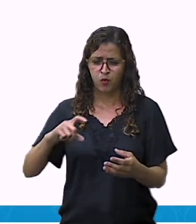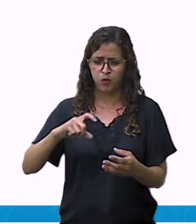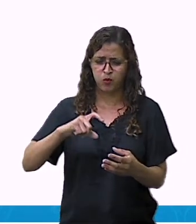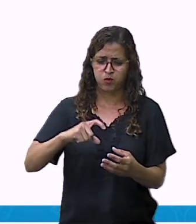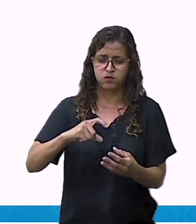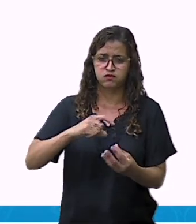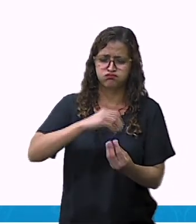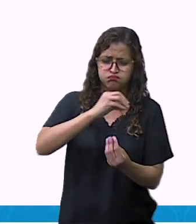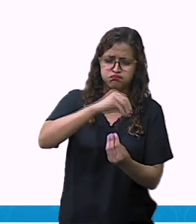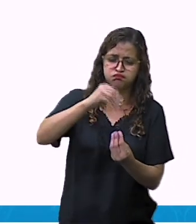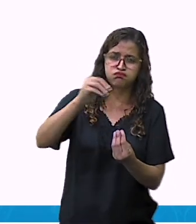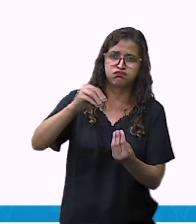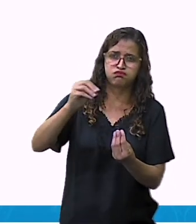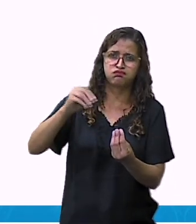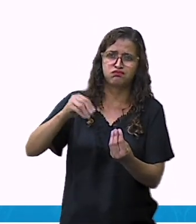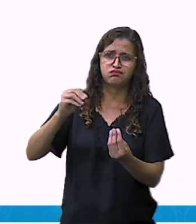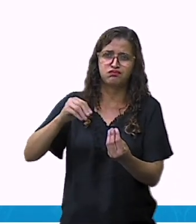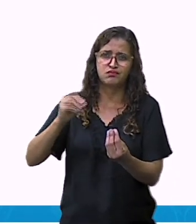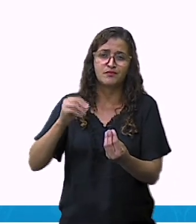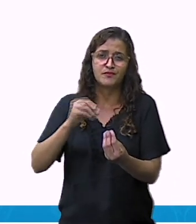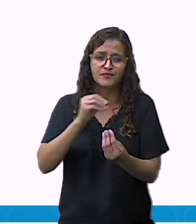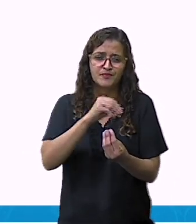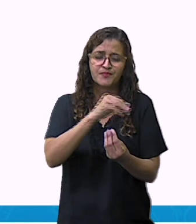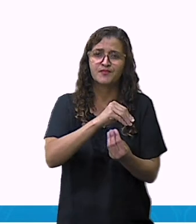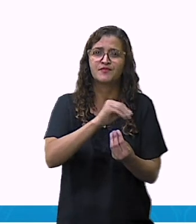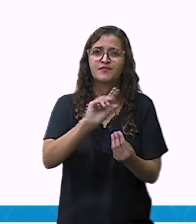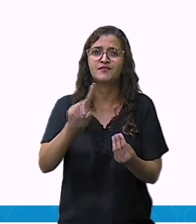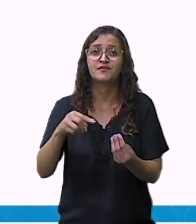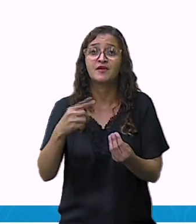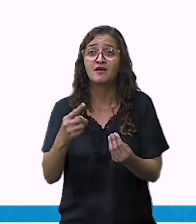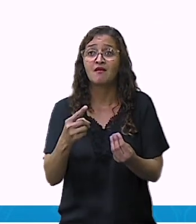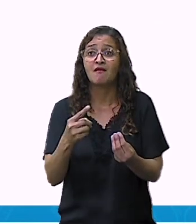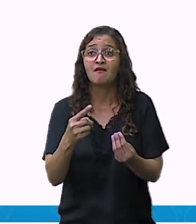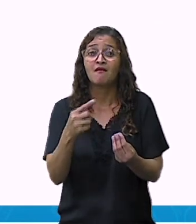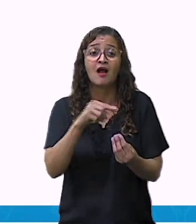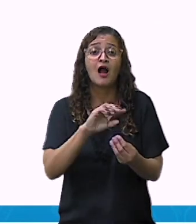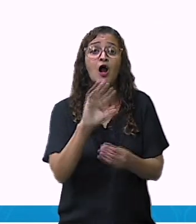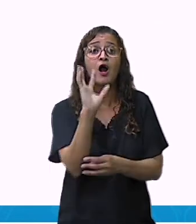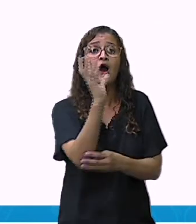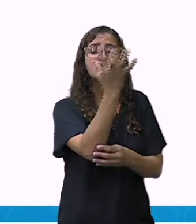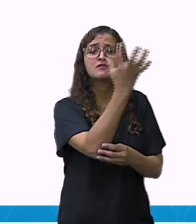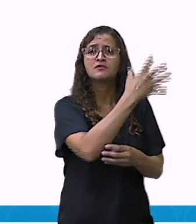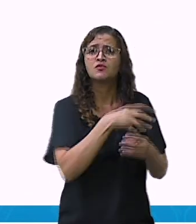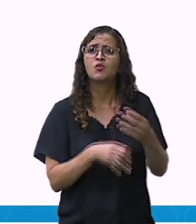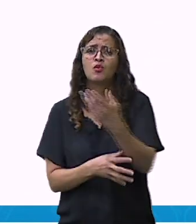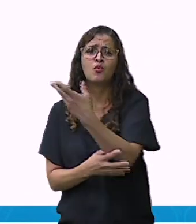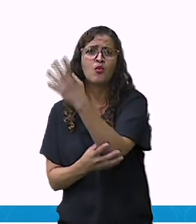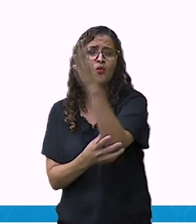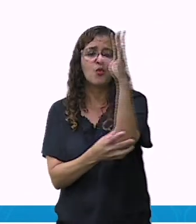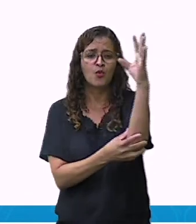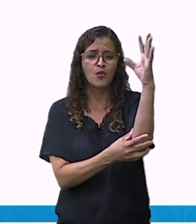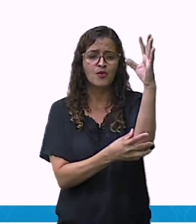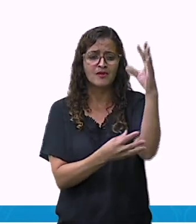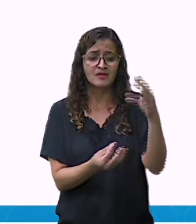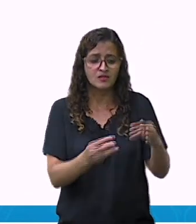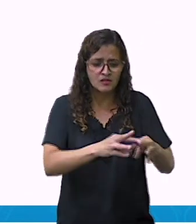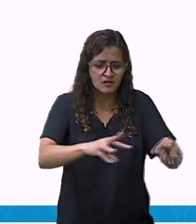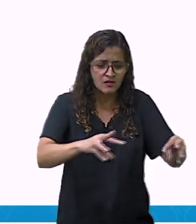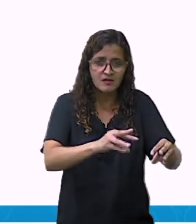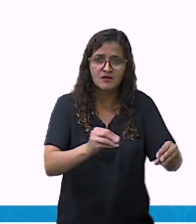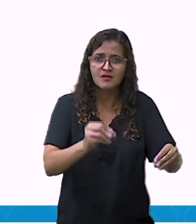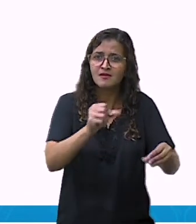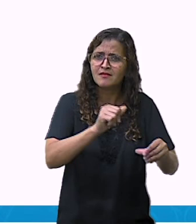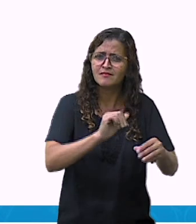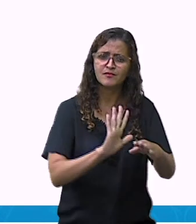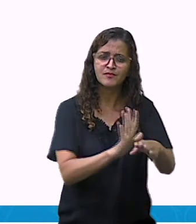morta, vão estar trazendo benefícios para a natureza através do solo e também